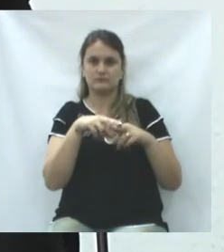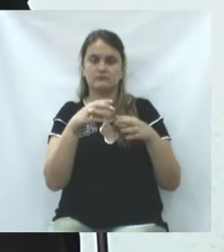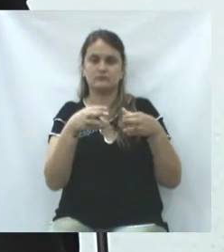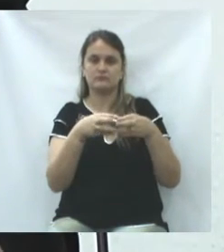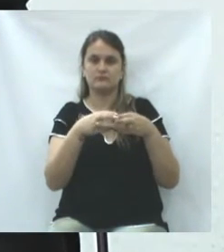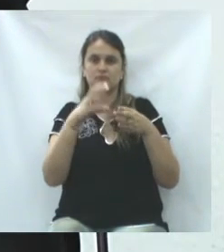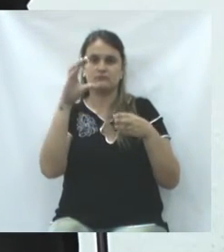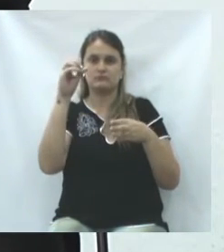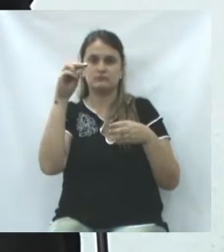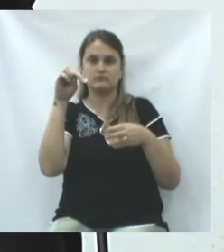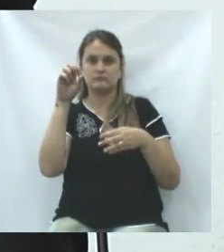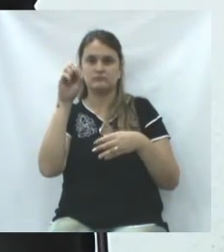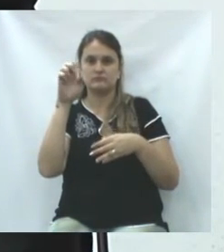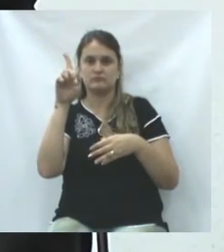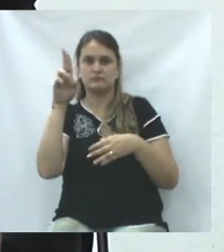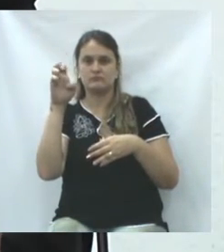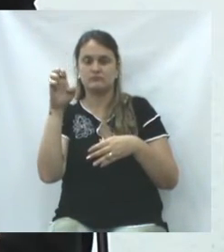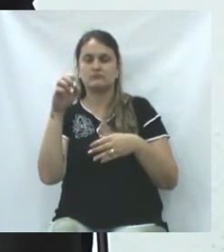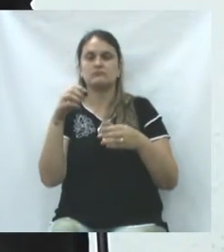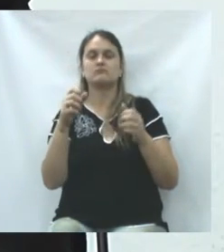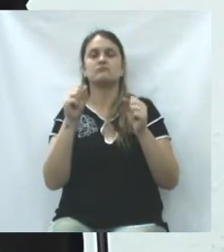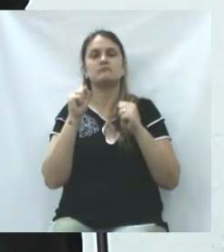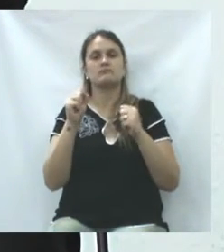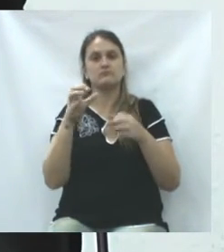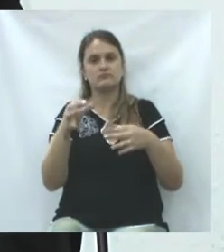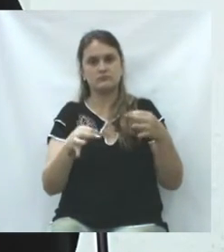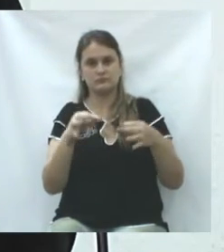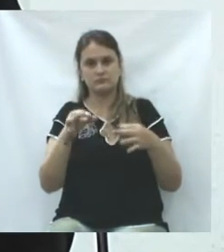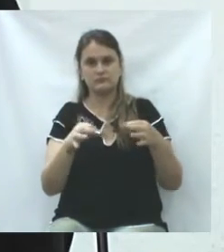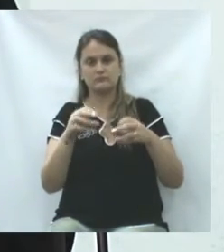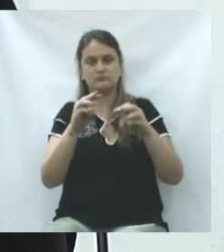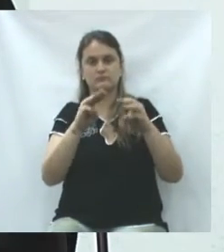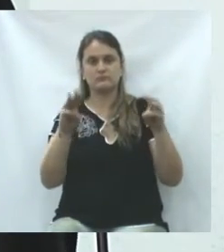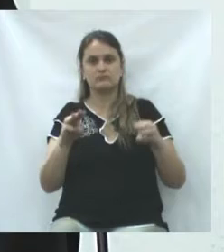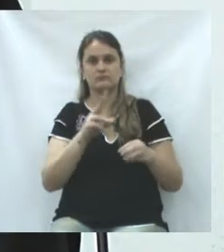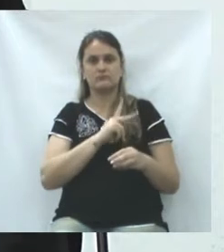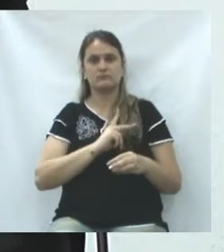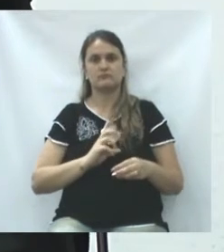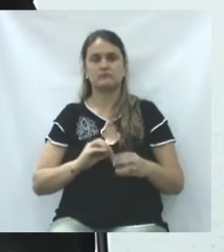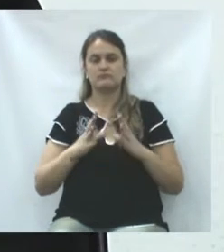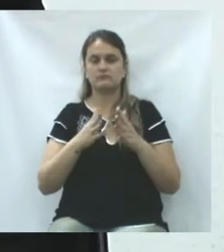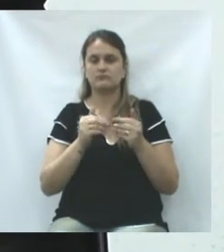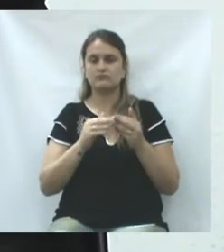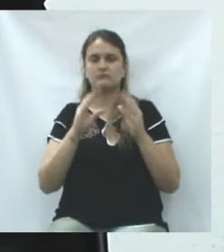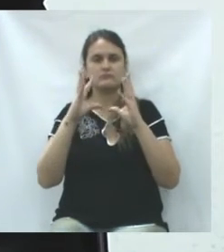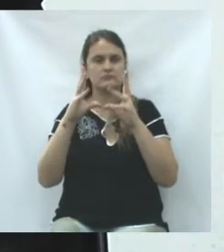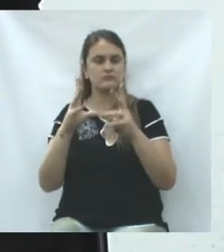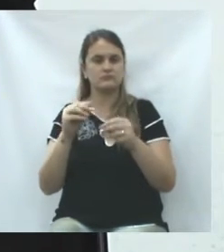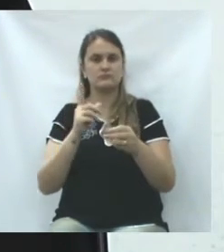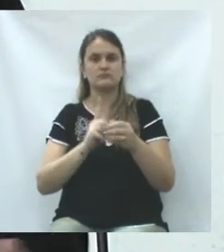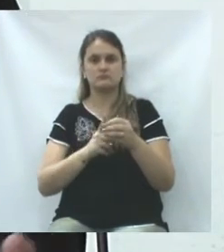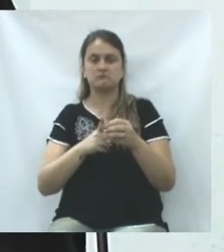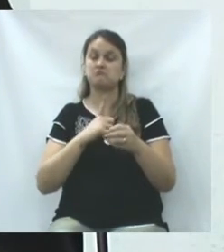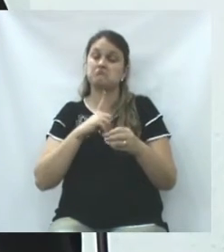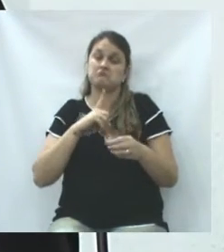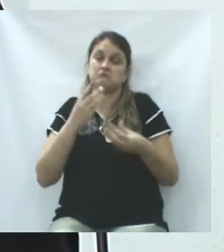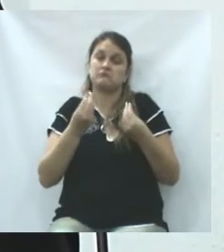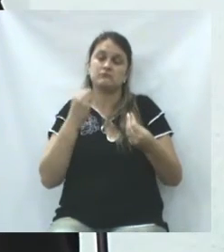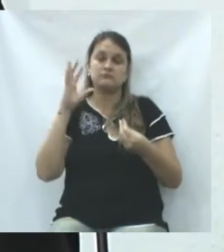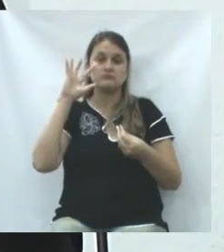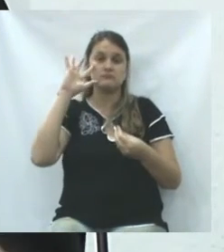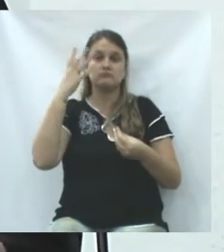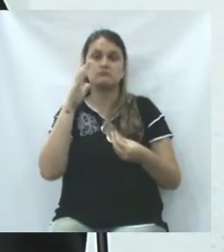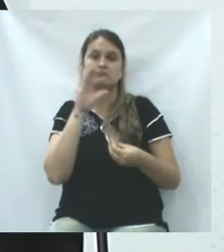parte do o consegue pede, que o Poder Judiciário pede, que o Poder Comissário Público pede, em todas as cidades pedem, está aí a